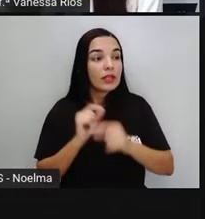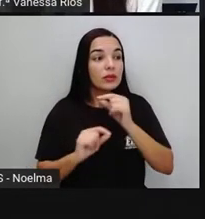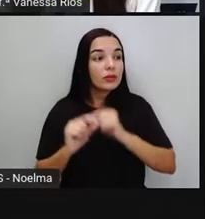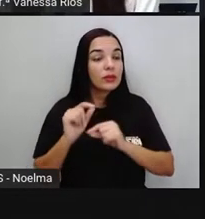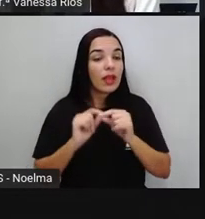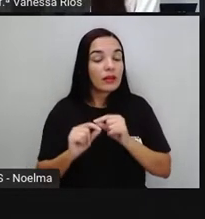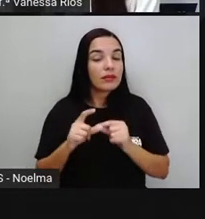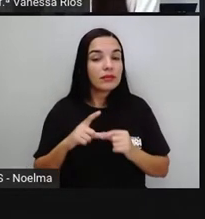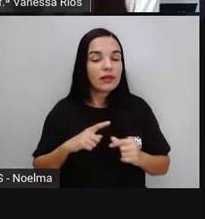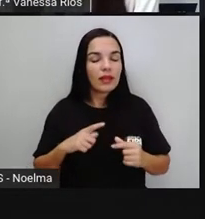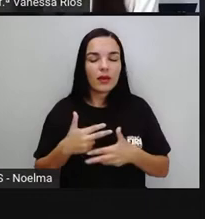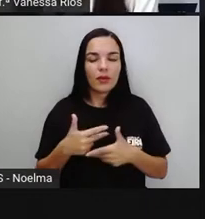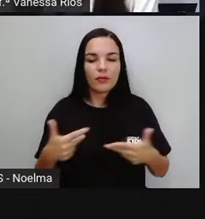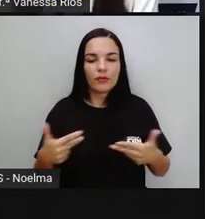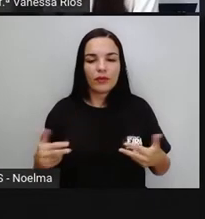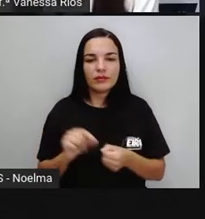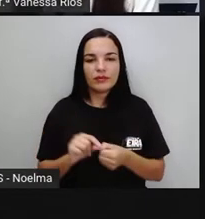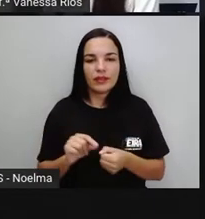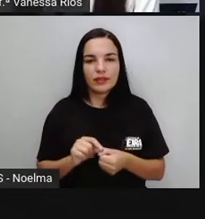pessoas desempenham.